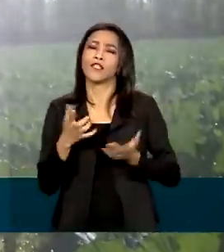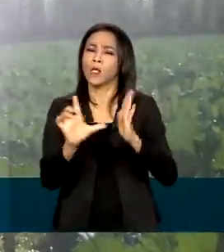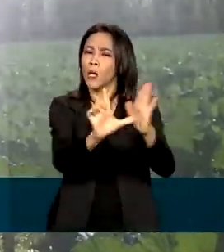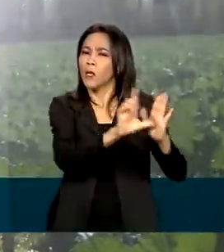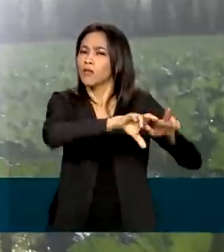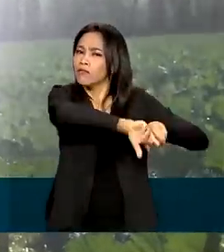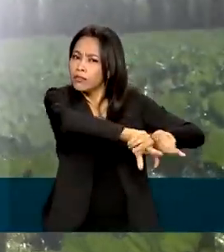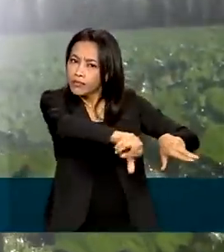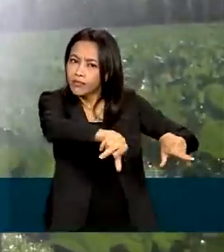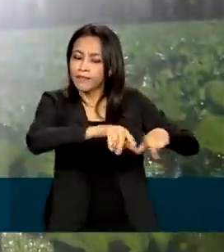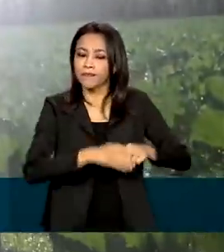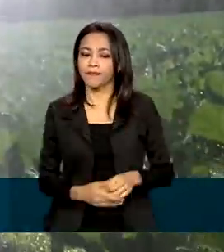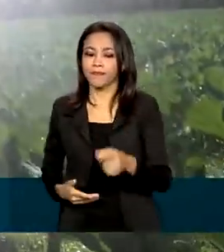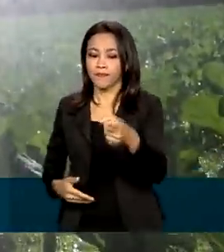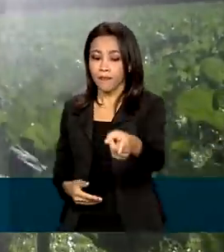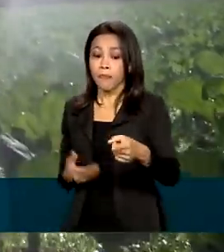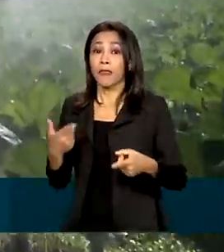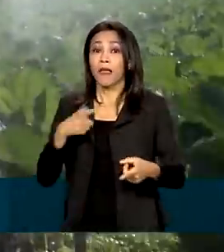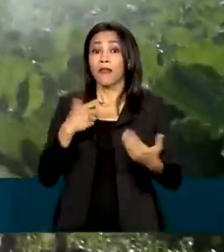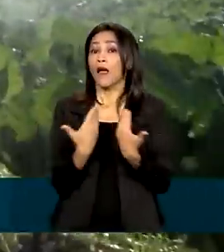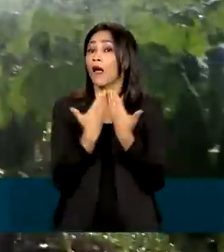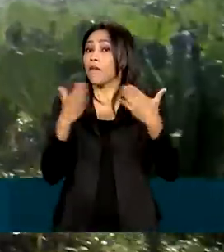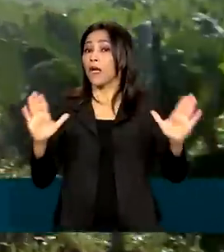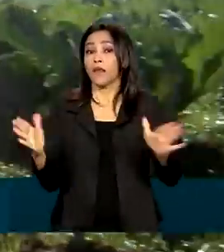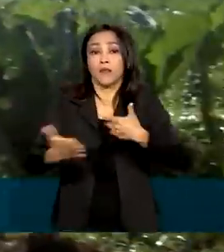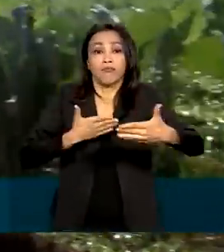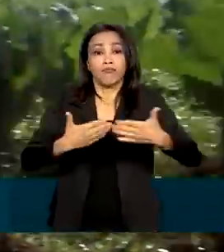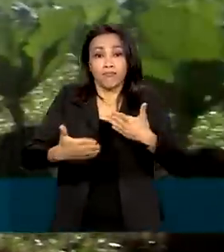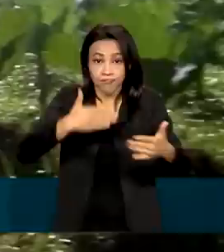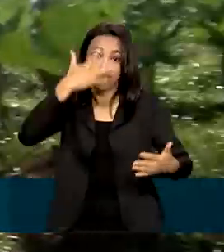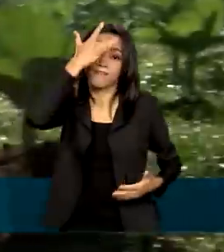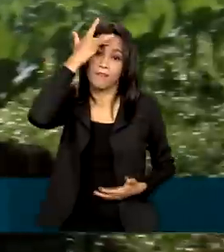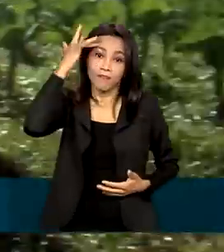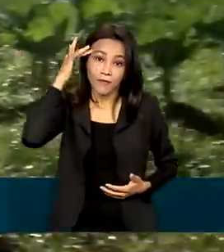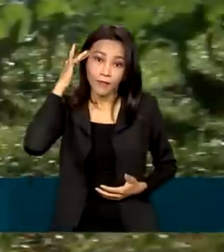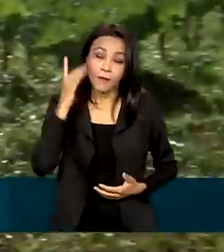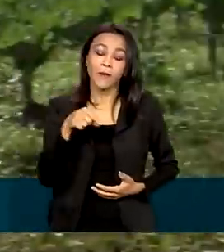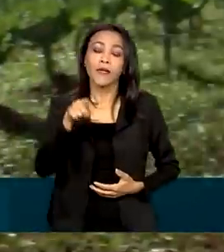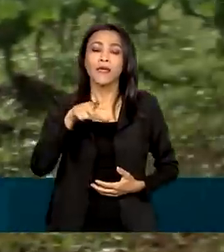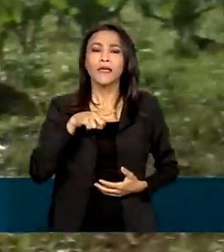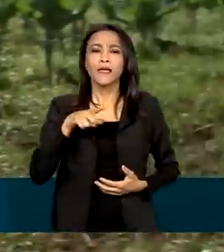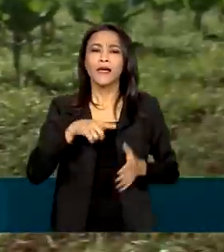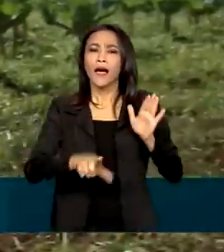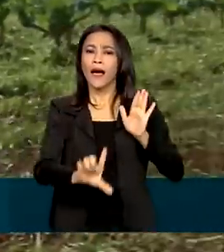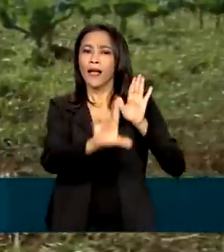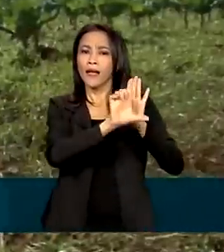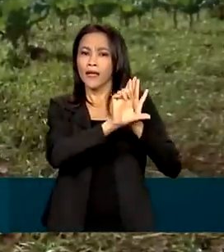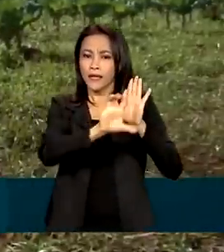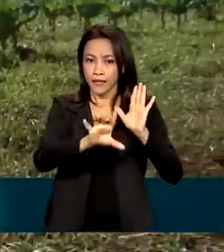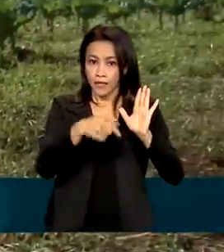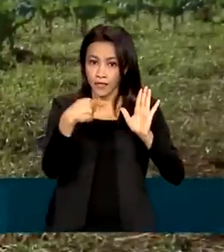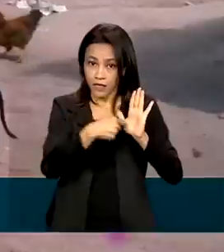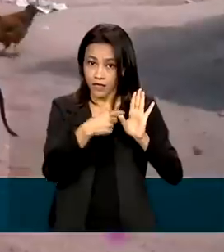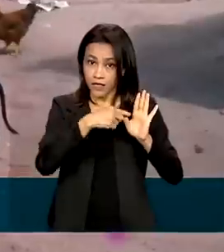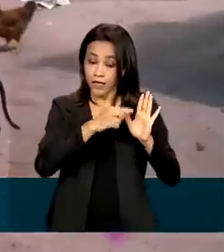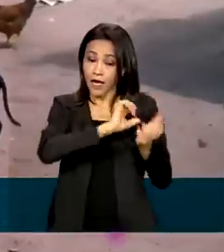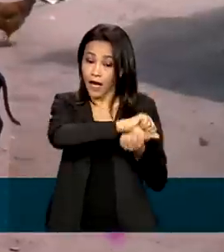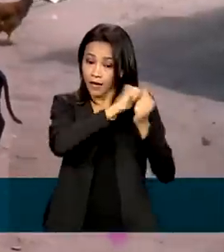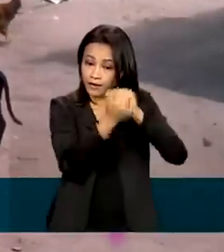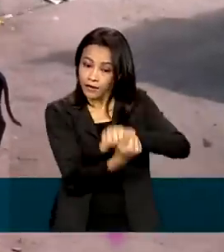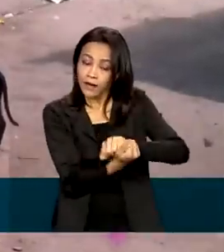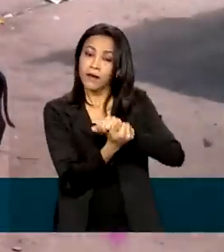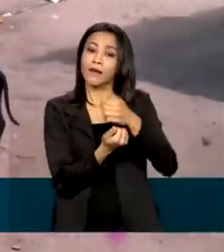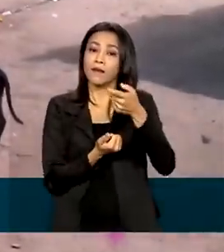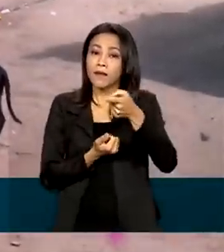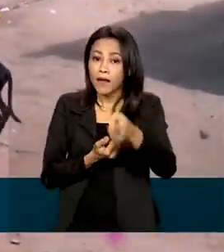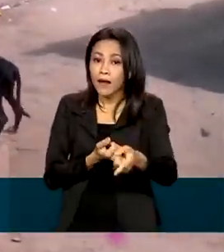cooperativismo de crédito está aberto a todos os públicos. E a atualização da lei complementar, que adequa o marco legal